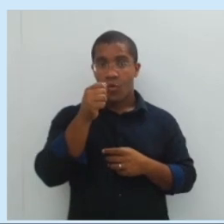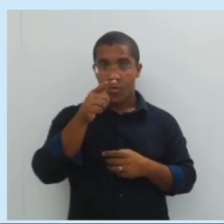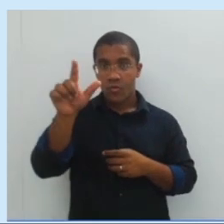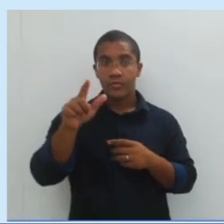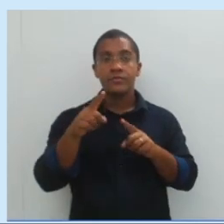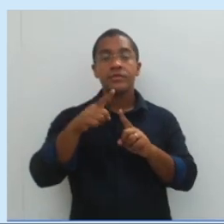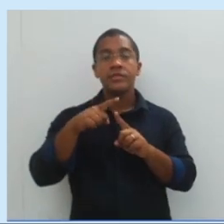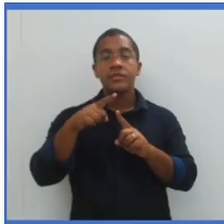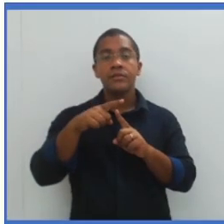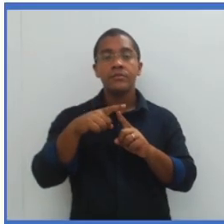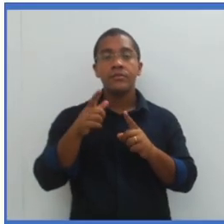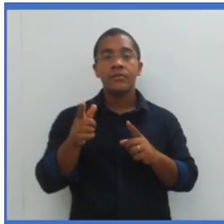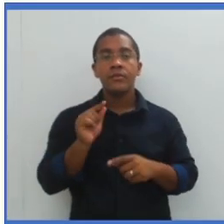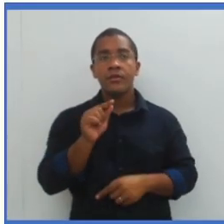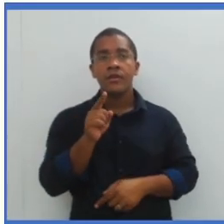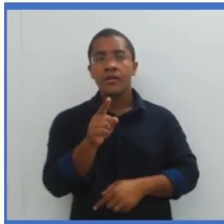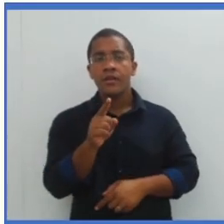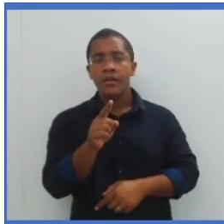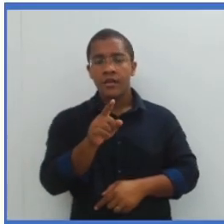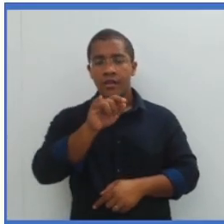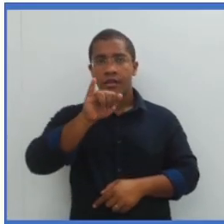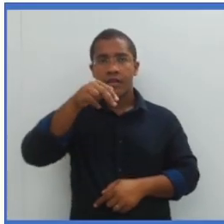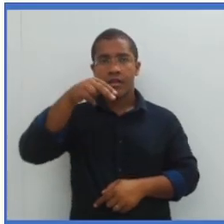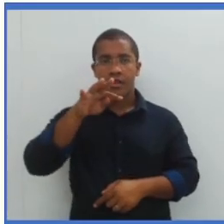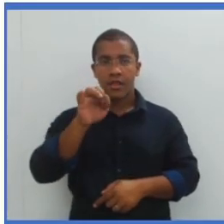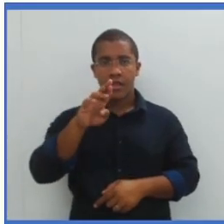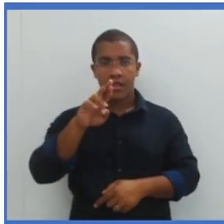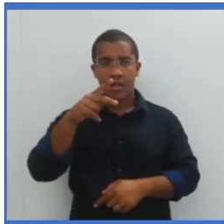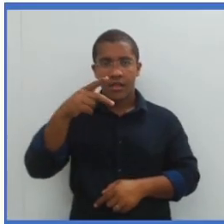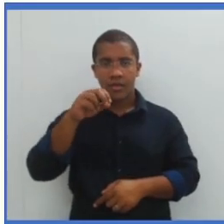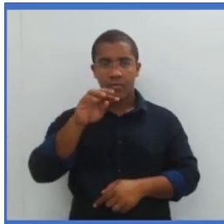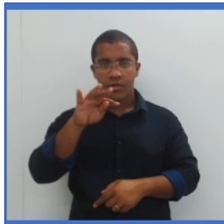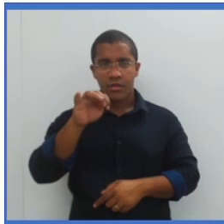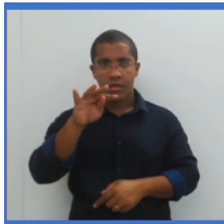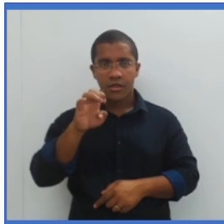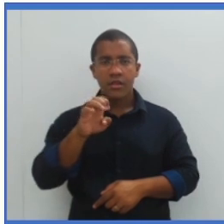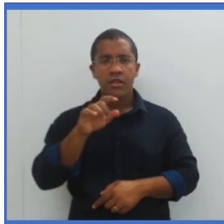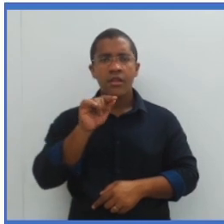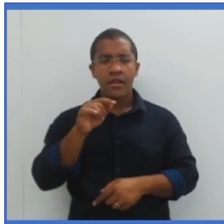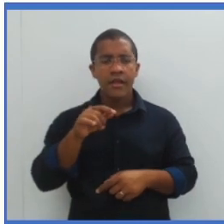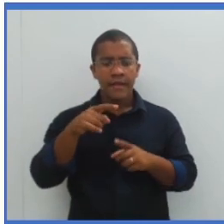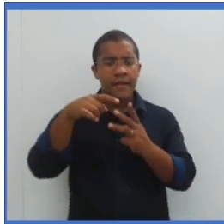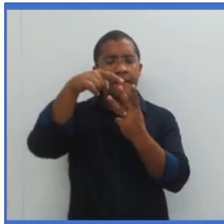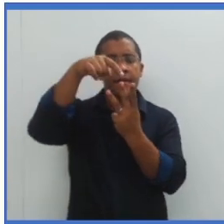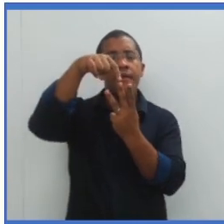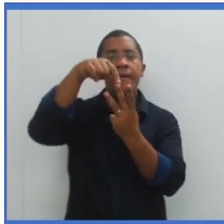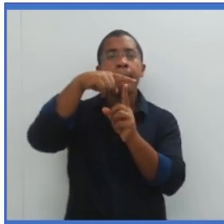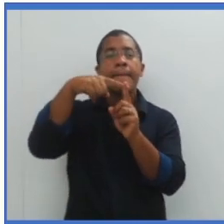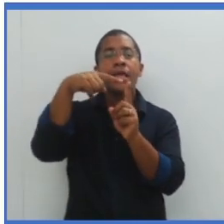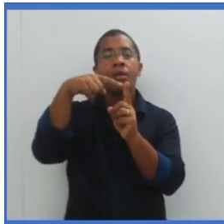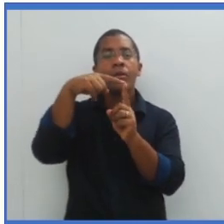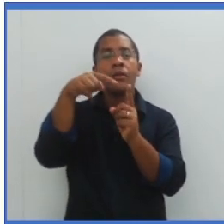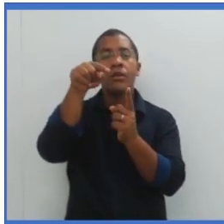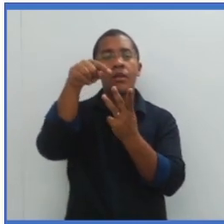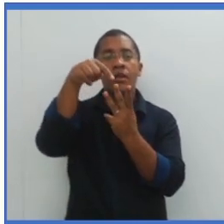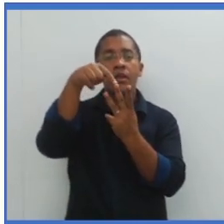alavanca, inter-potente. Qual é a força que vai estar no meio? Força